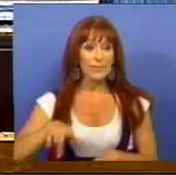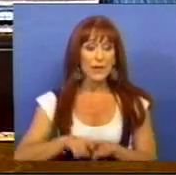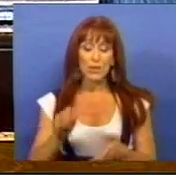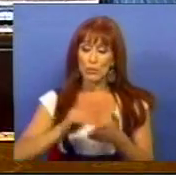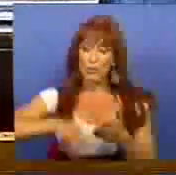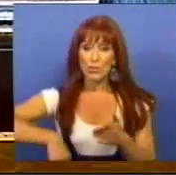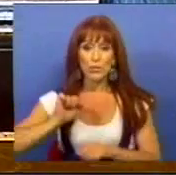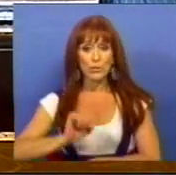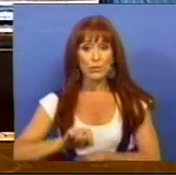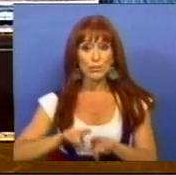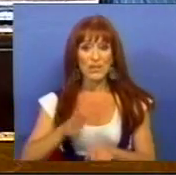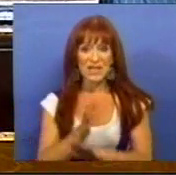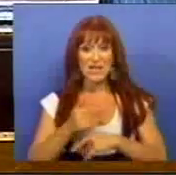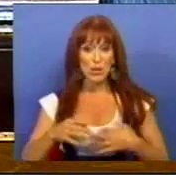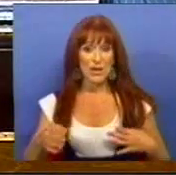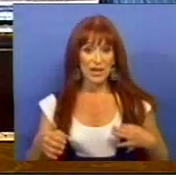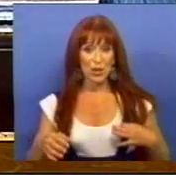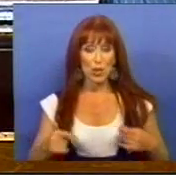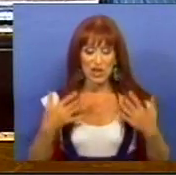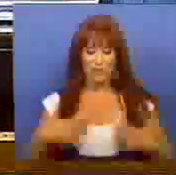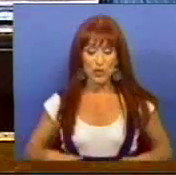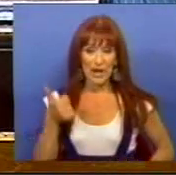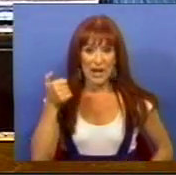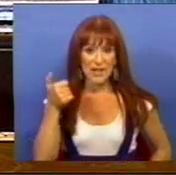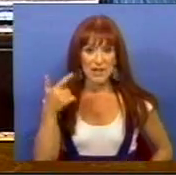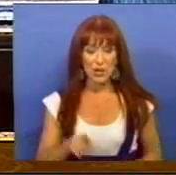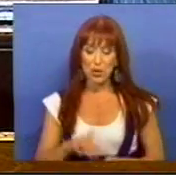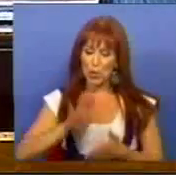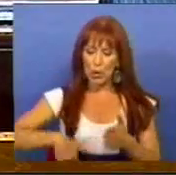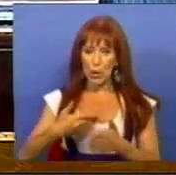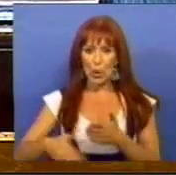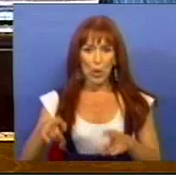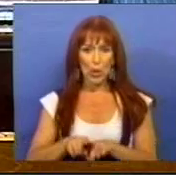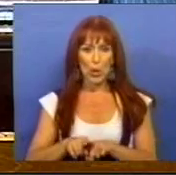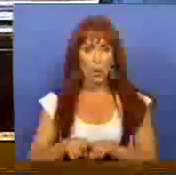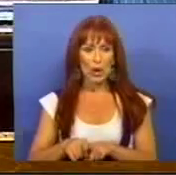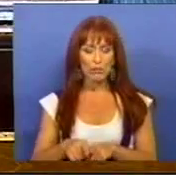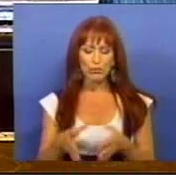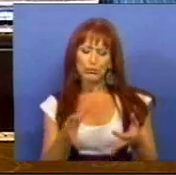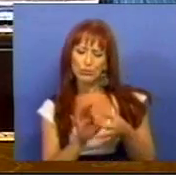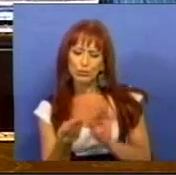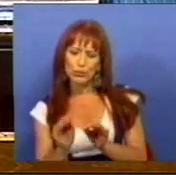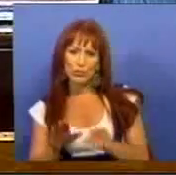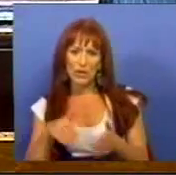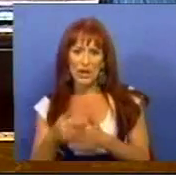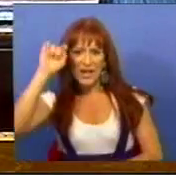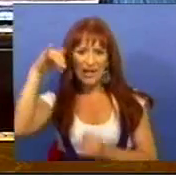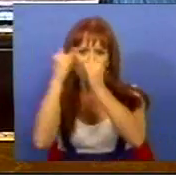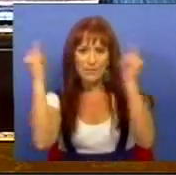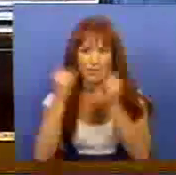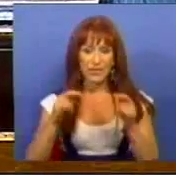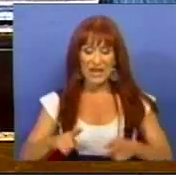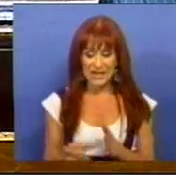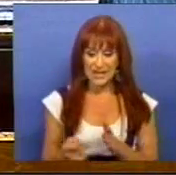assinado com o setor têxtil, vestuário e calçado o plano de ajustamento face à crise internacional